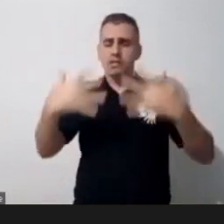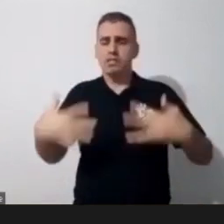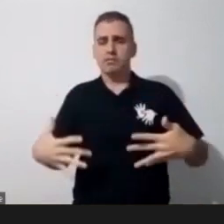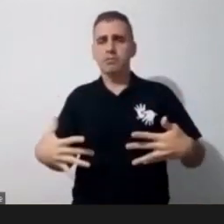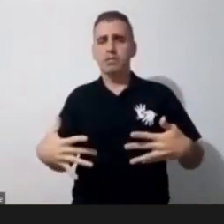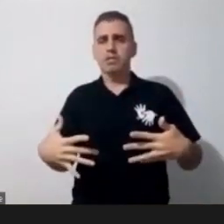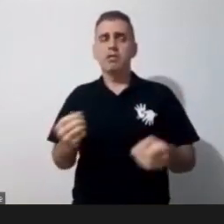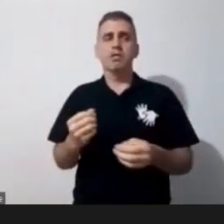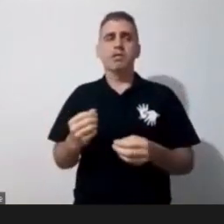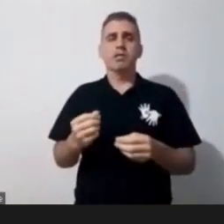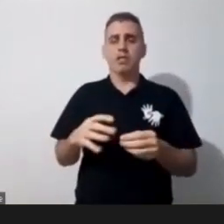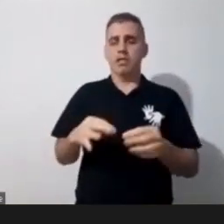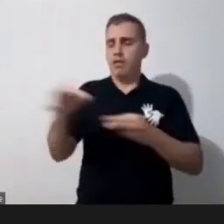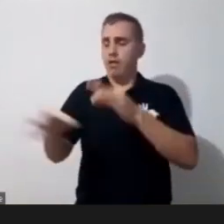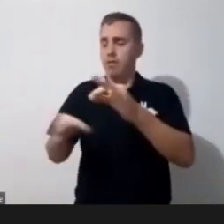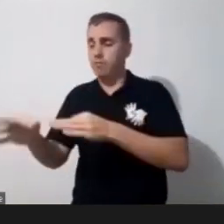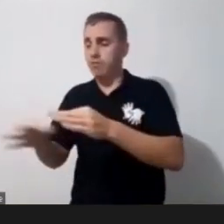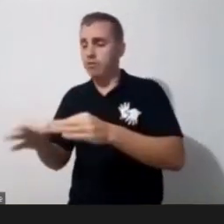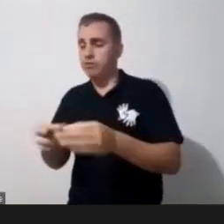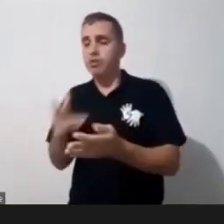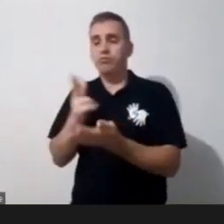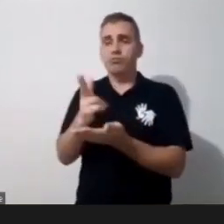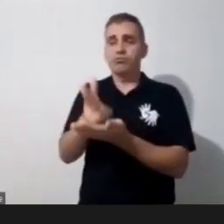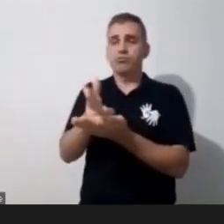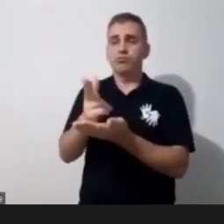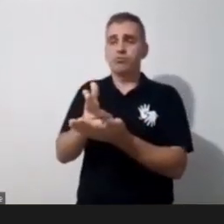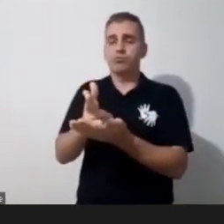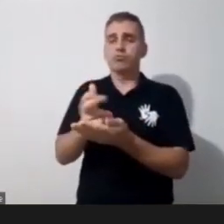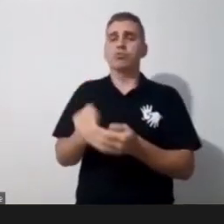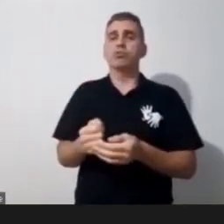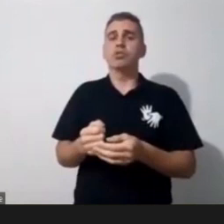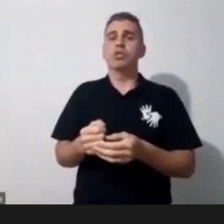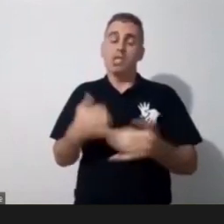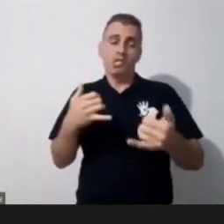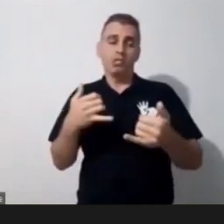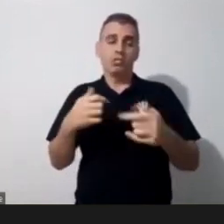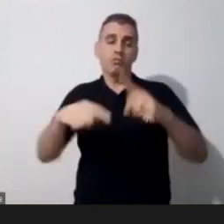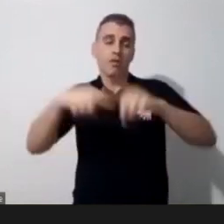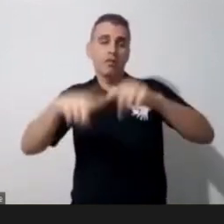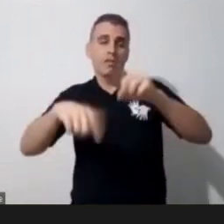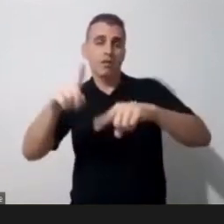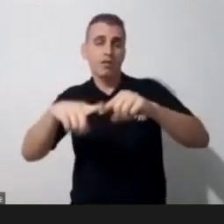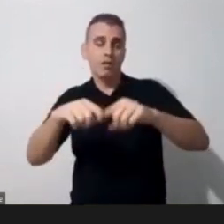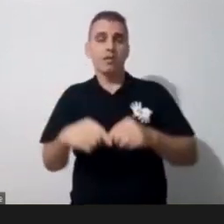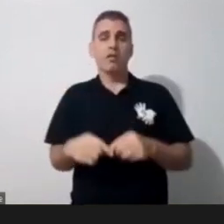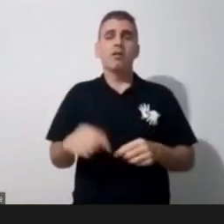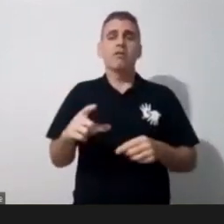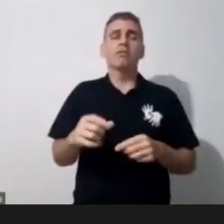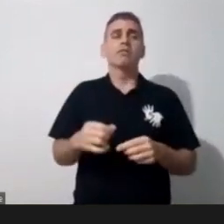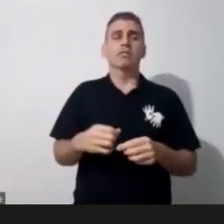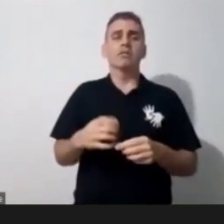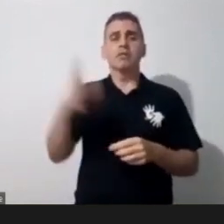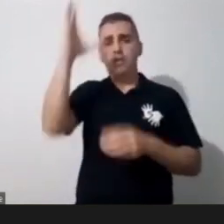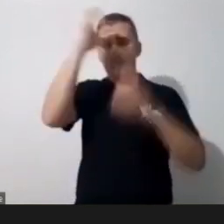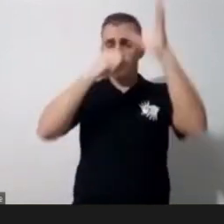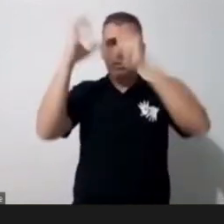processo dinâmico, interativo, né, e contínuo, que nós aprendemos vivendo